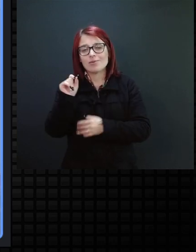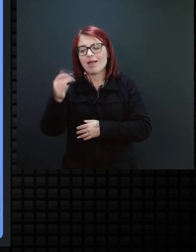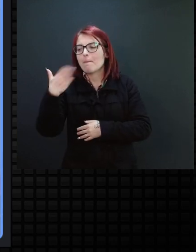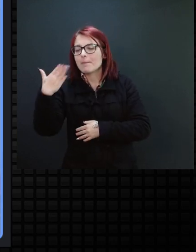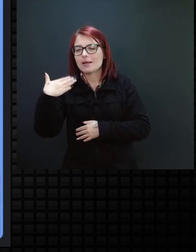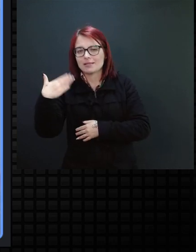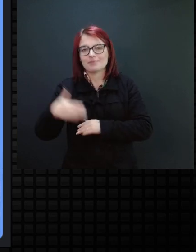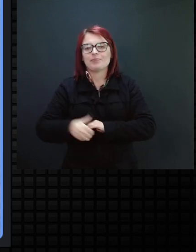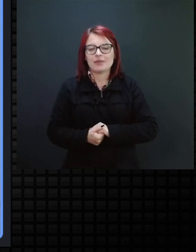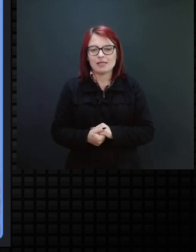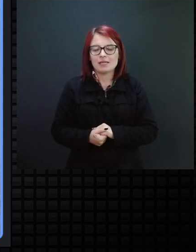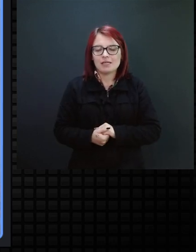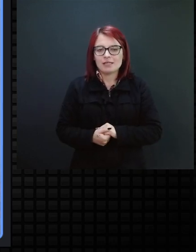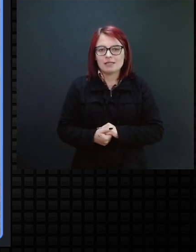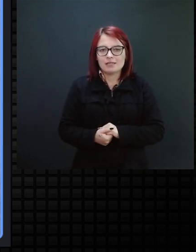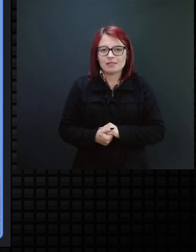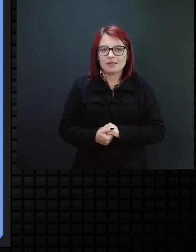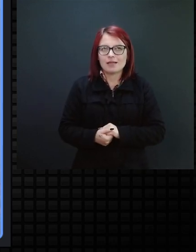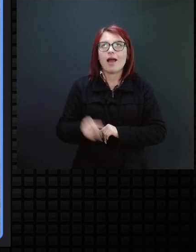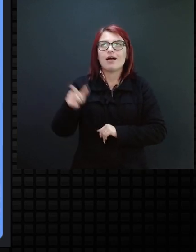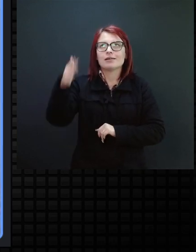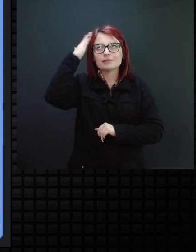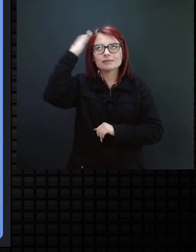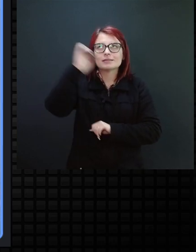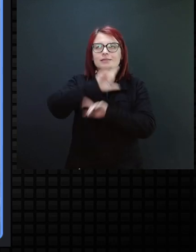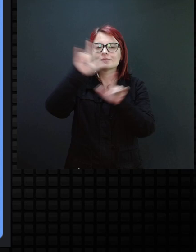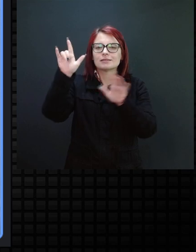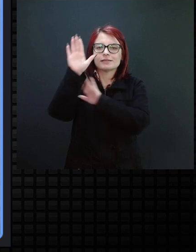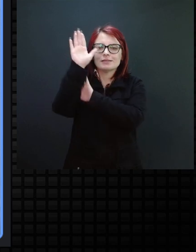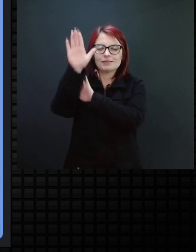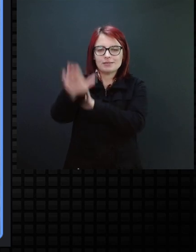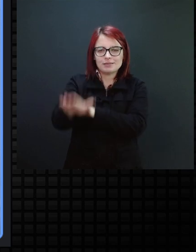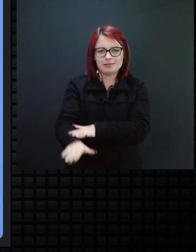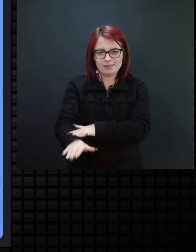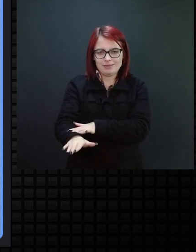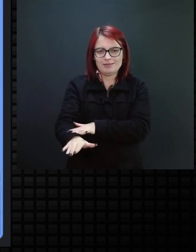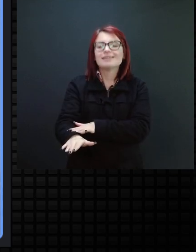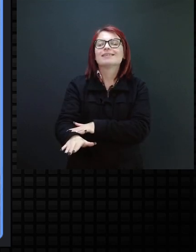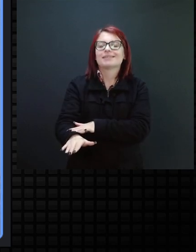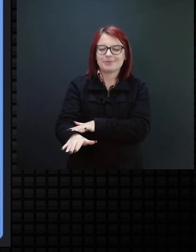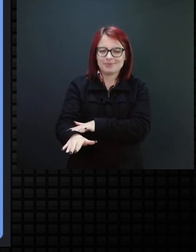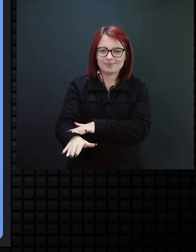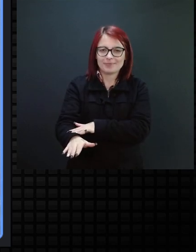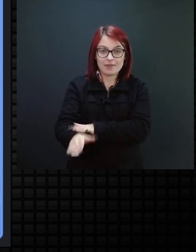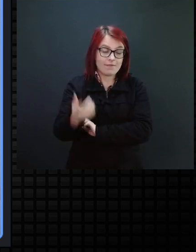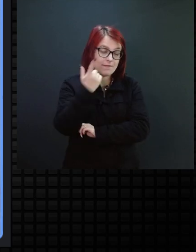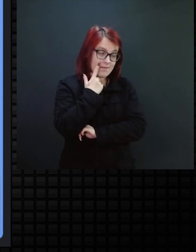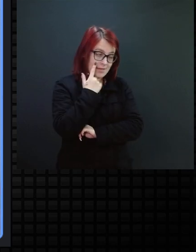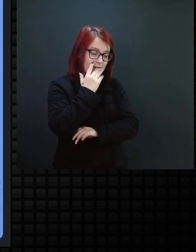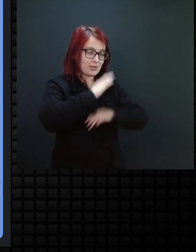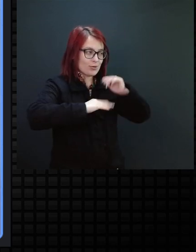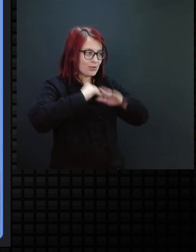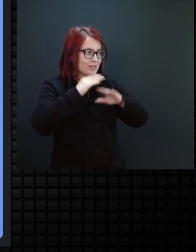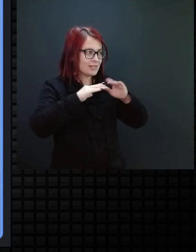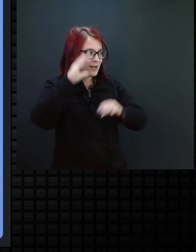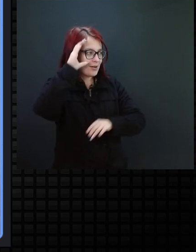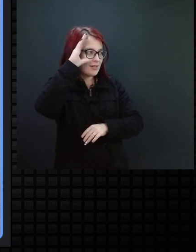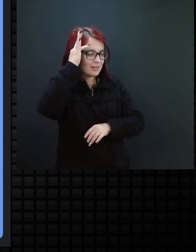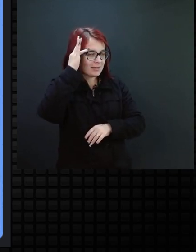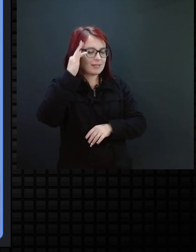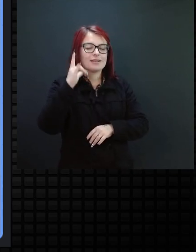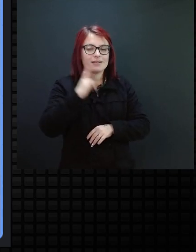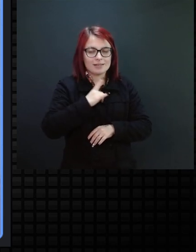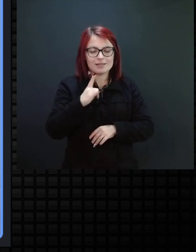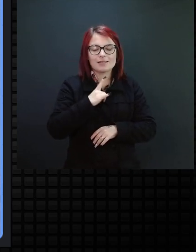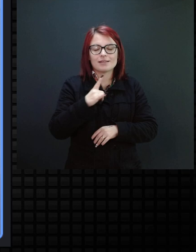você abaixa, então essa fase, olha, perceba a construção, né, professor Carlos, ela é toda, ela é